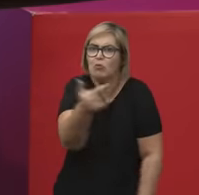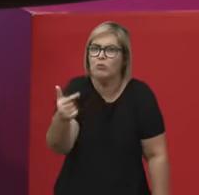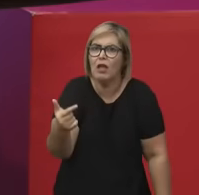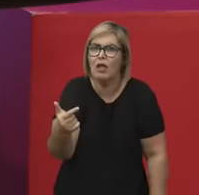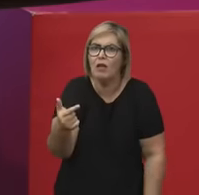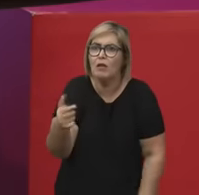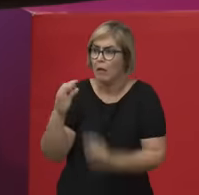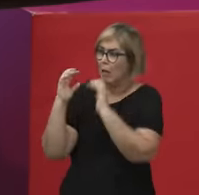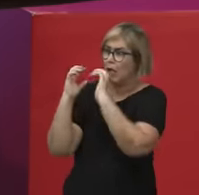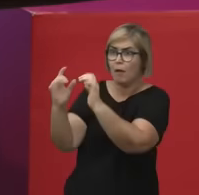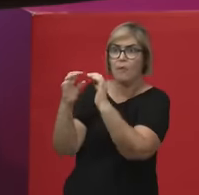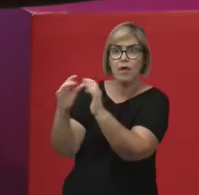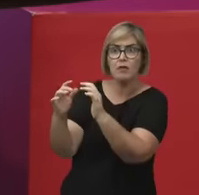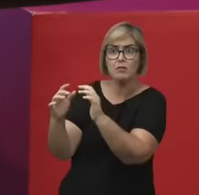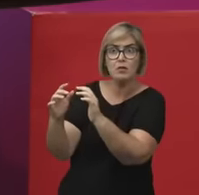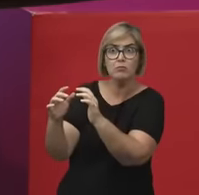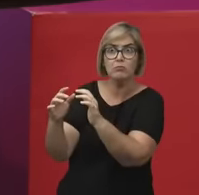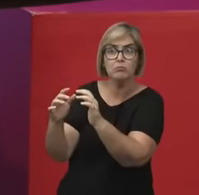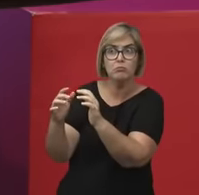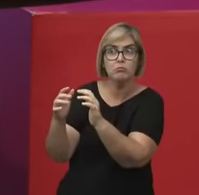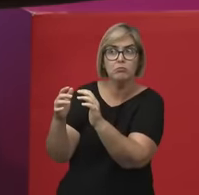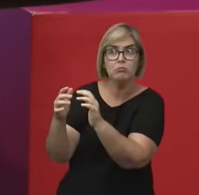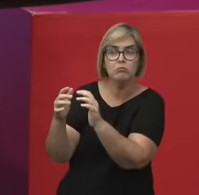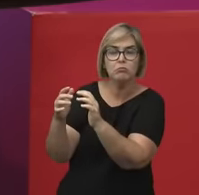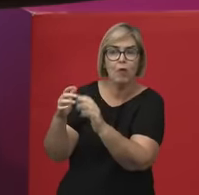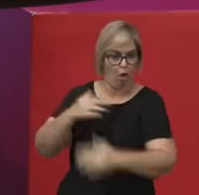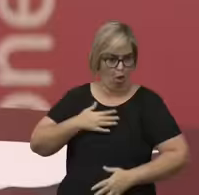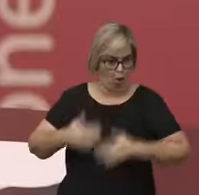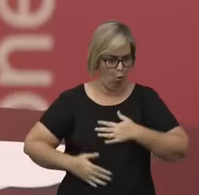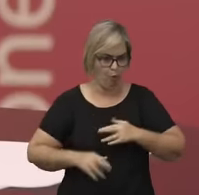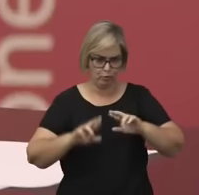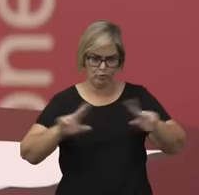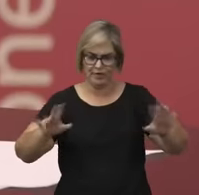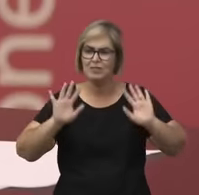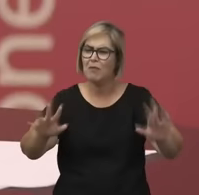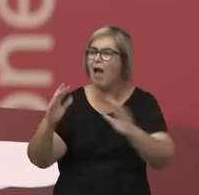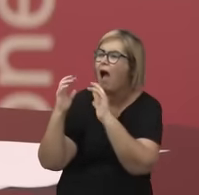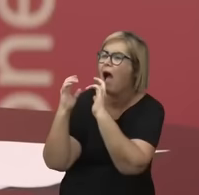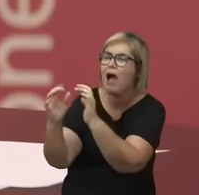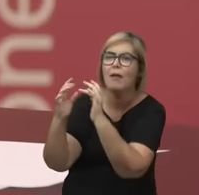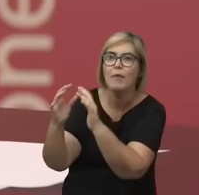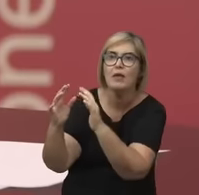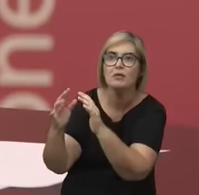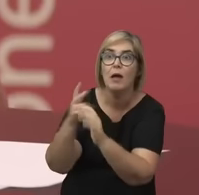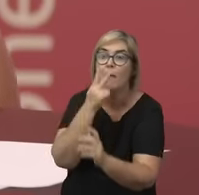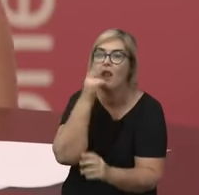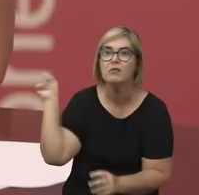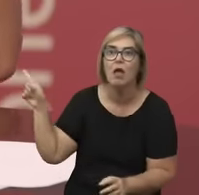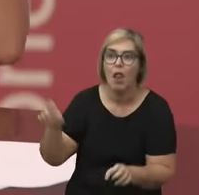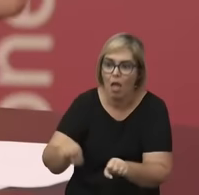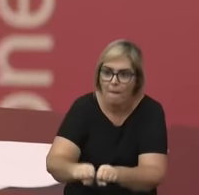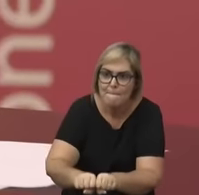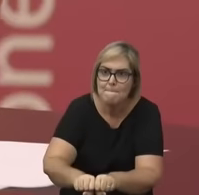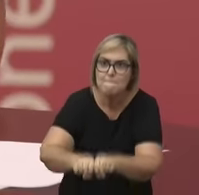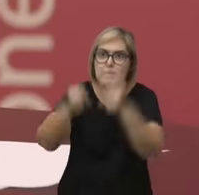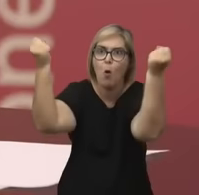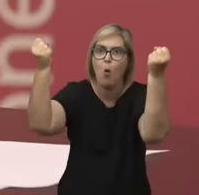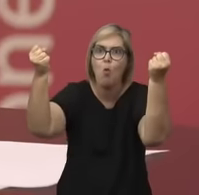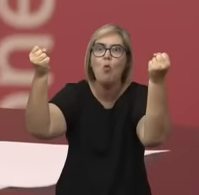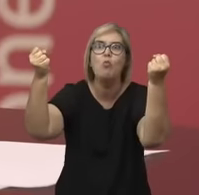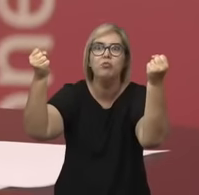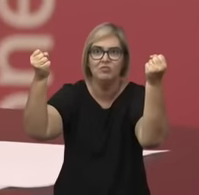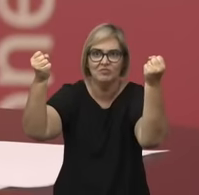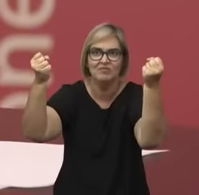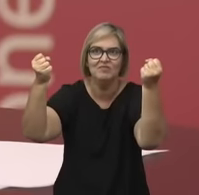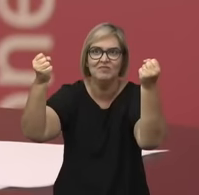racional desses corpos distintos, né? Então, assim, ele quebra o ciclo do biológico para o racional para o político,